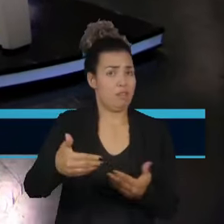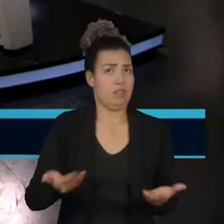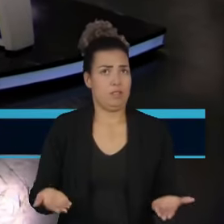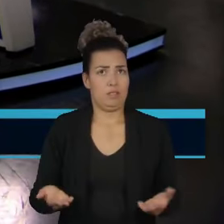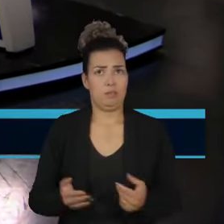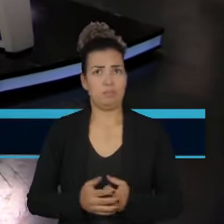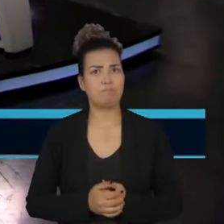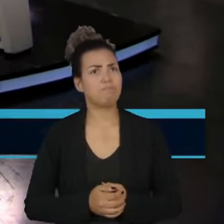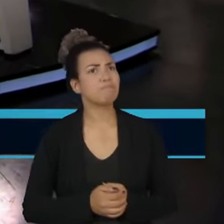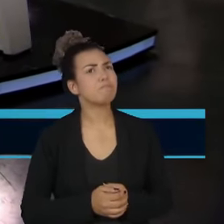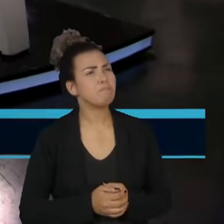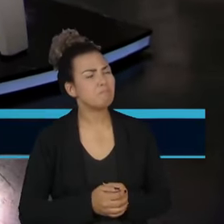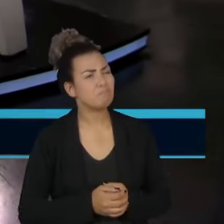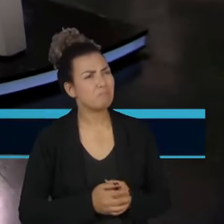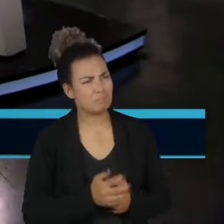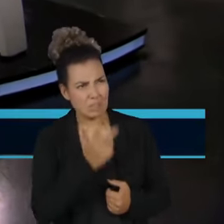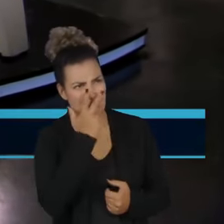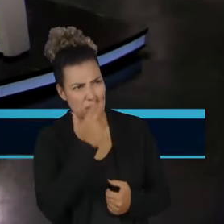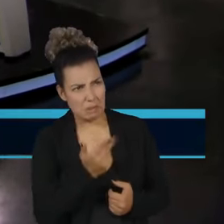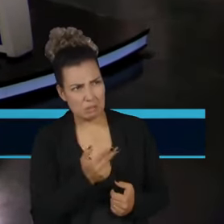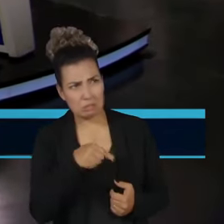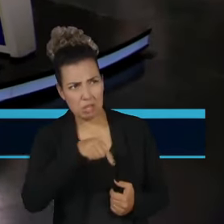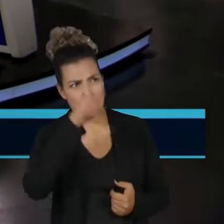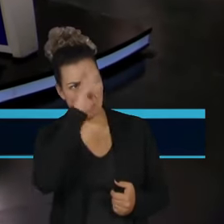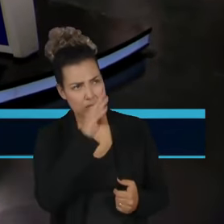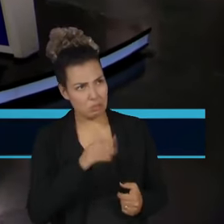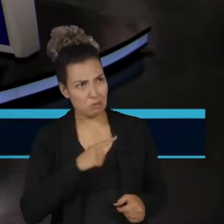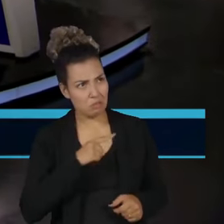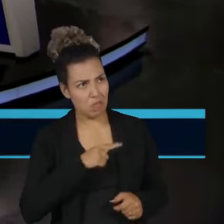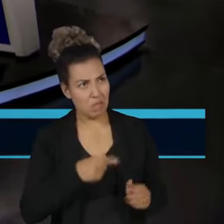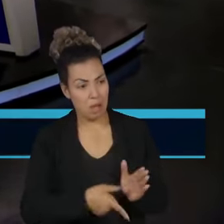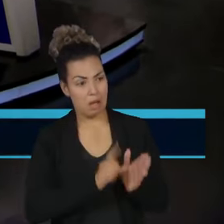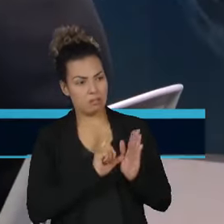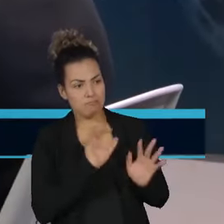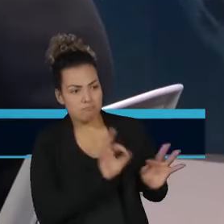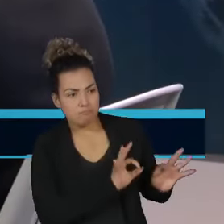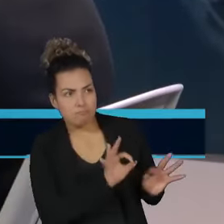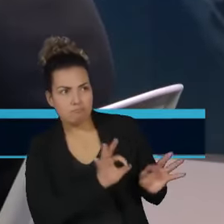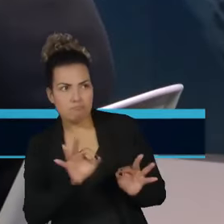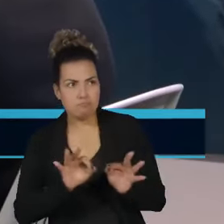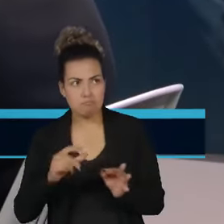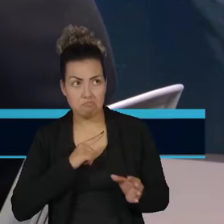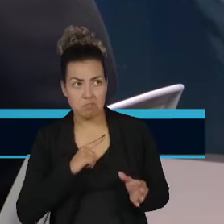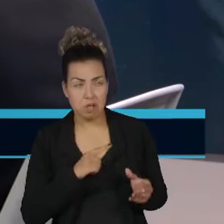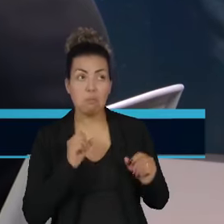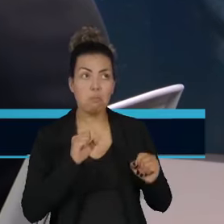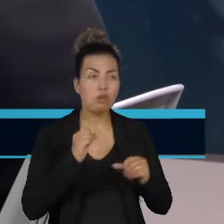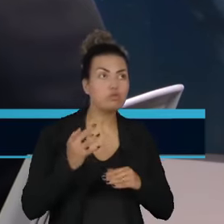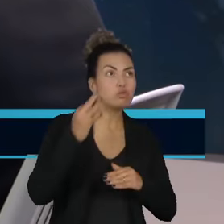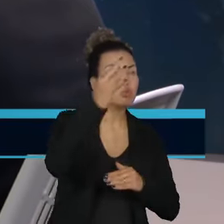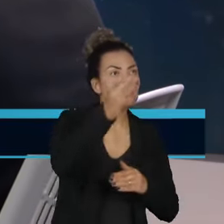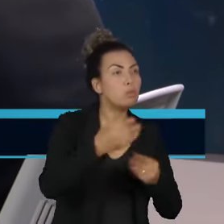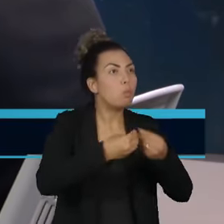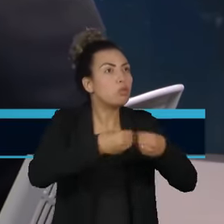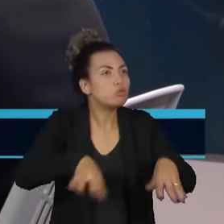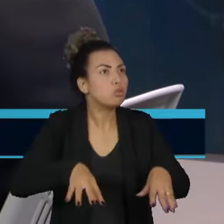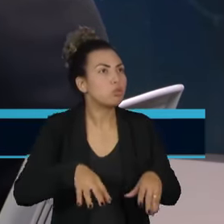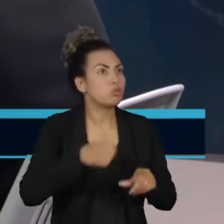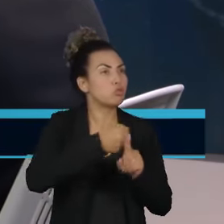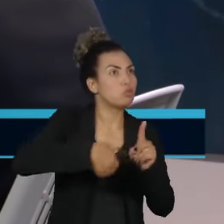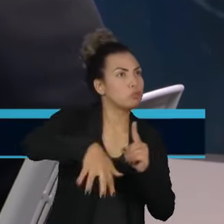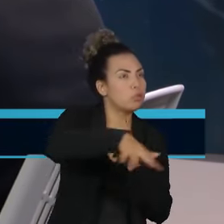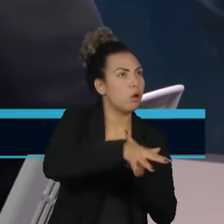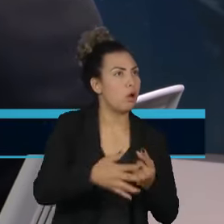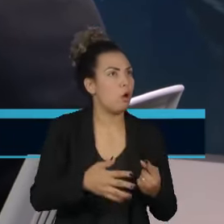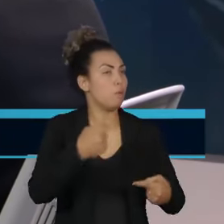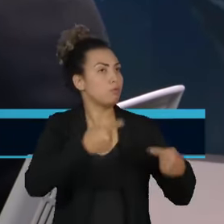Capaz, será que o Brasil está se preparando como deveria para as consequências sociais e políticas na diminuição da